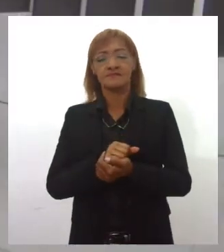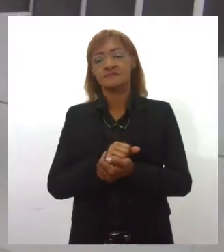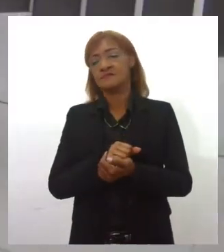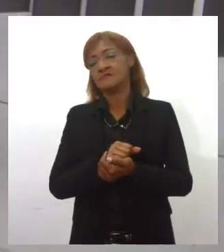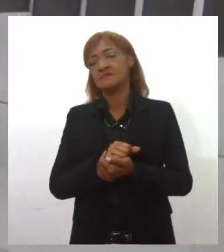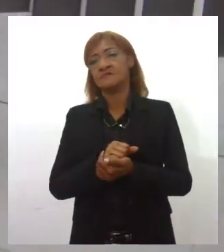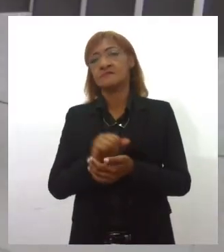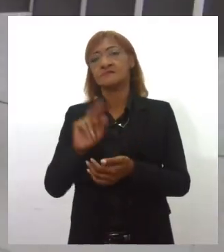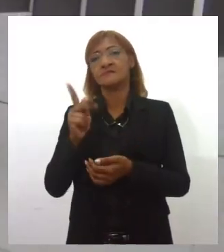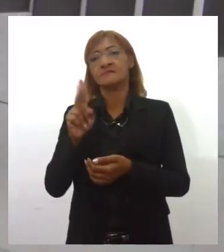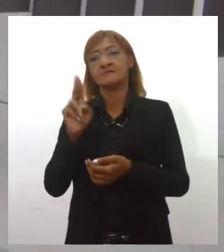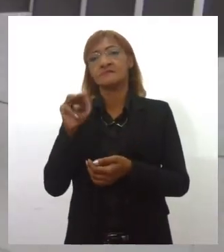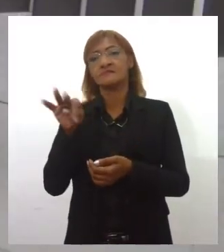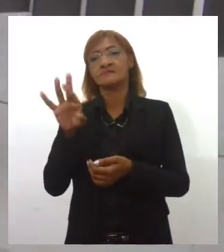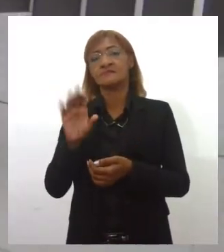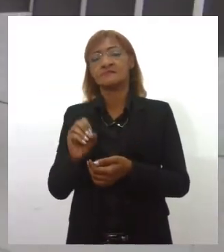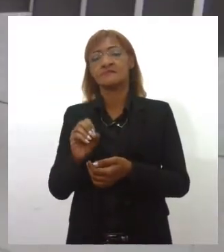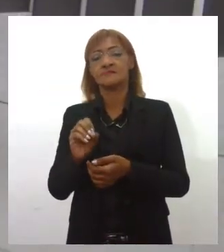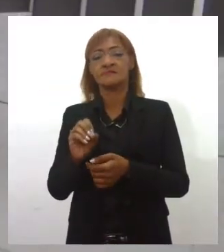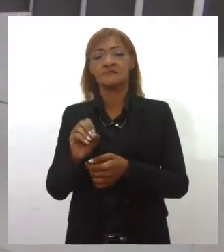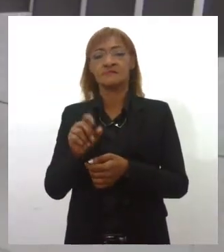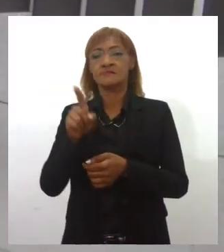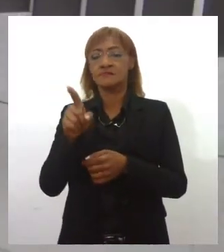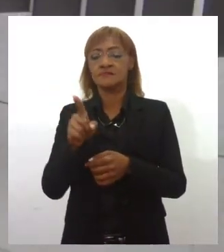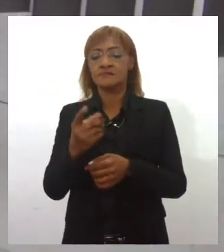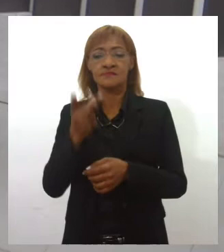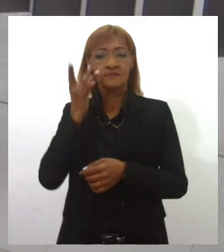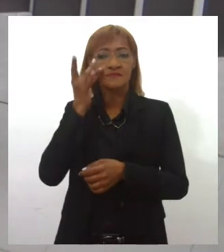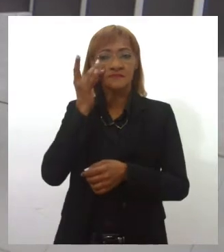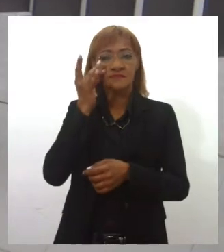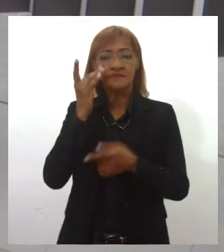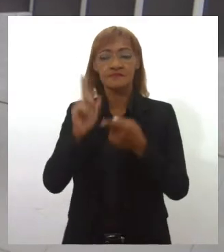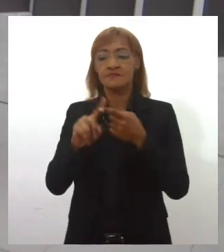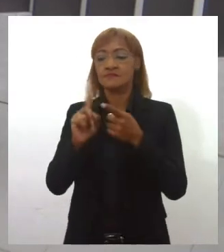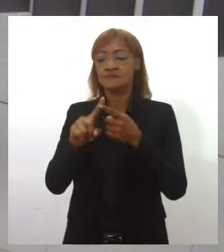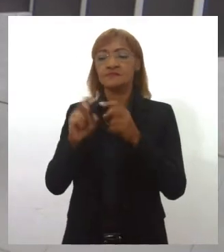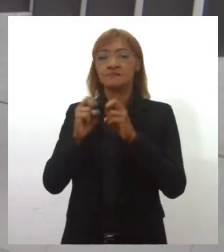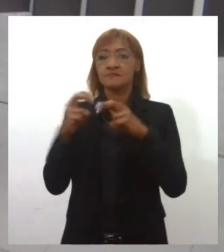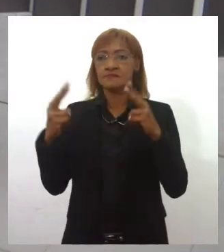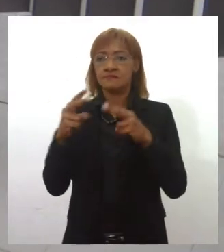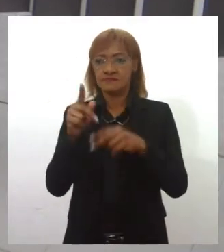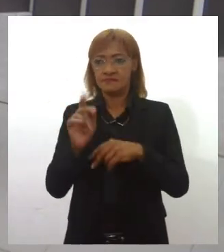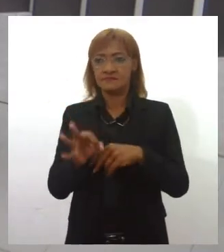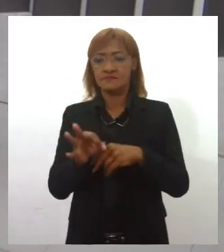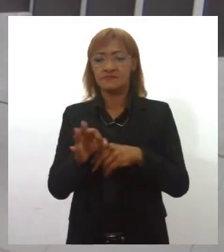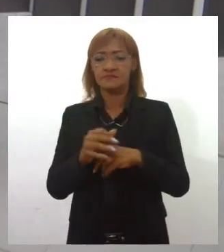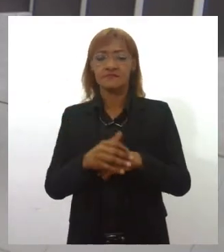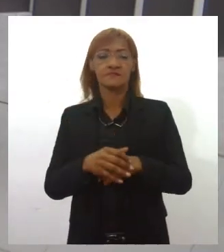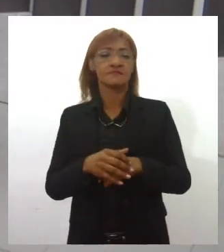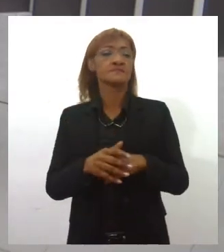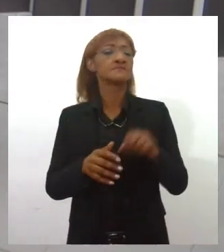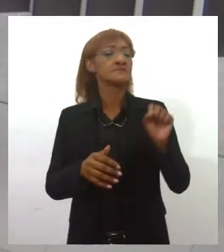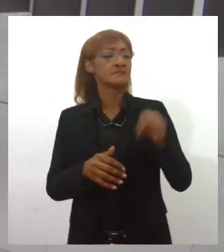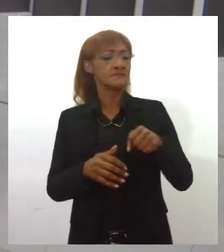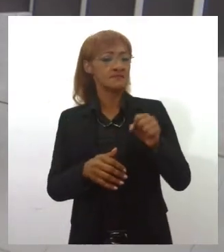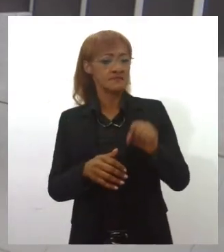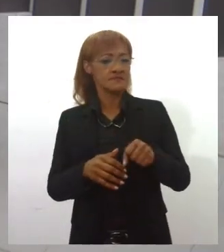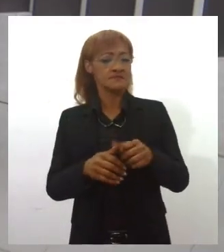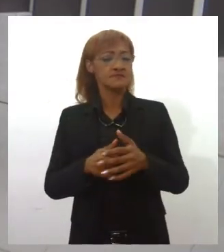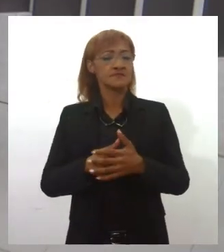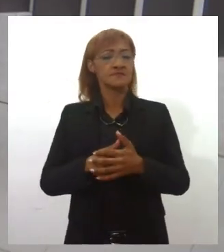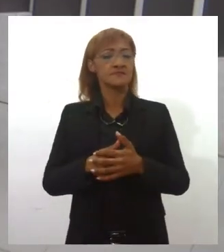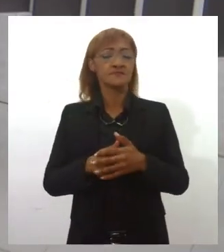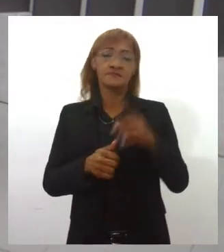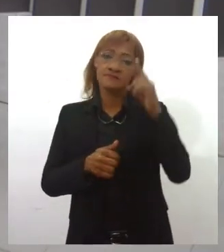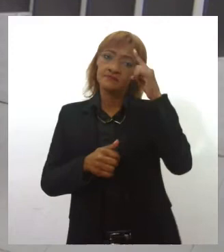Humberto, aí as conferências acontecem tanto de forma presencial como de formas simultâneas, né? É, no primeiro momento as